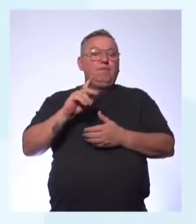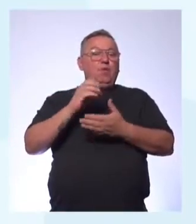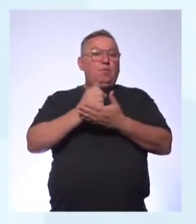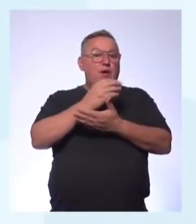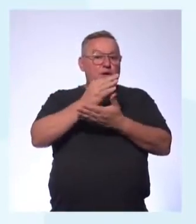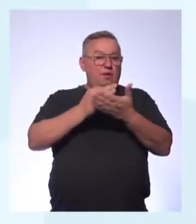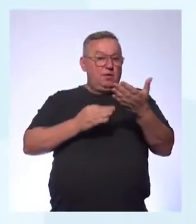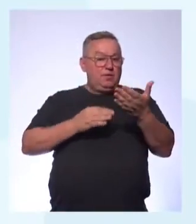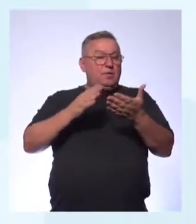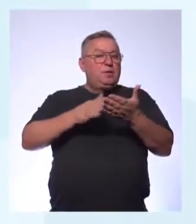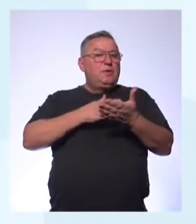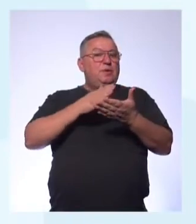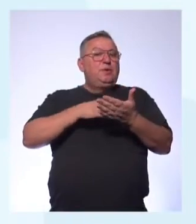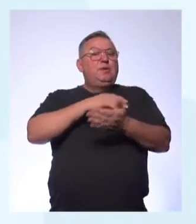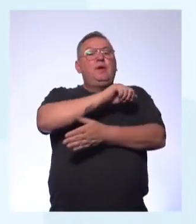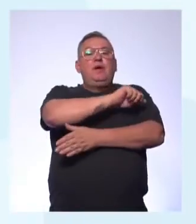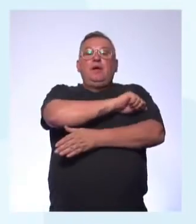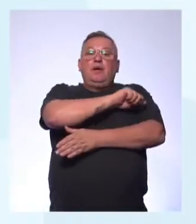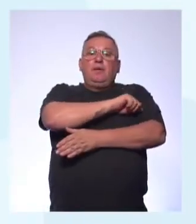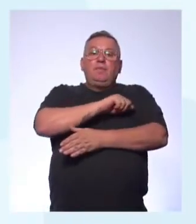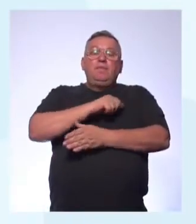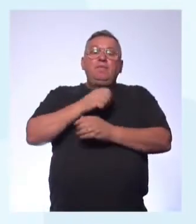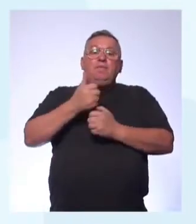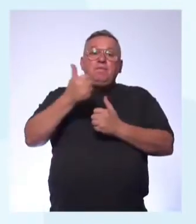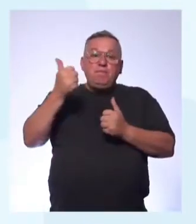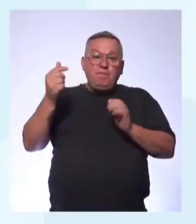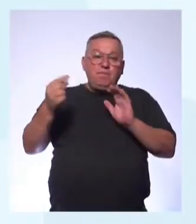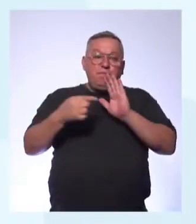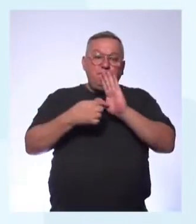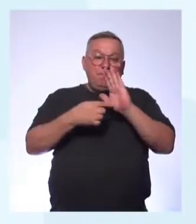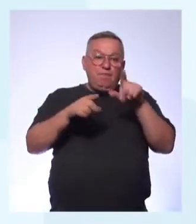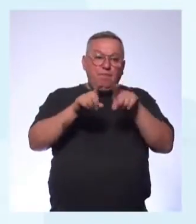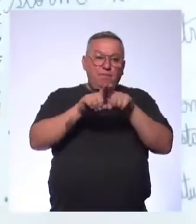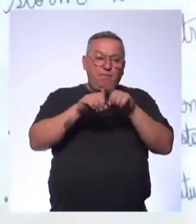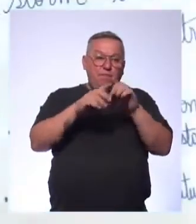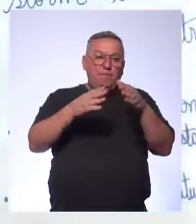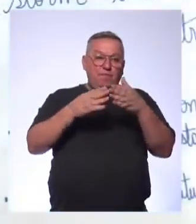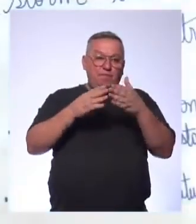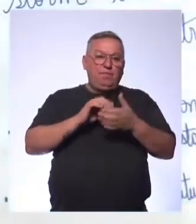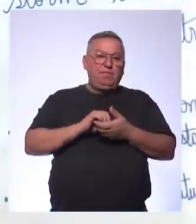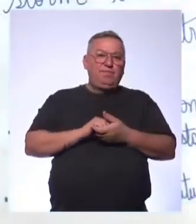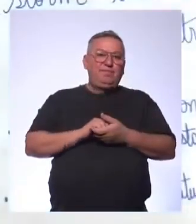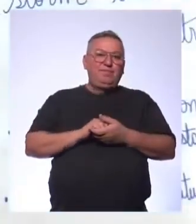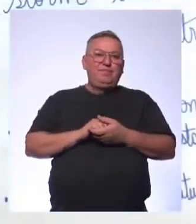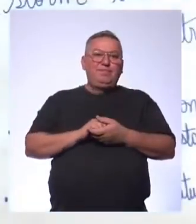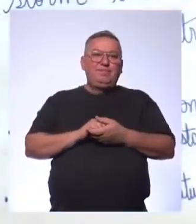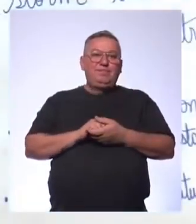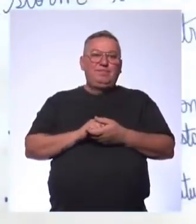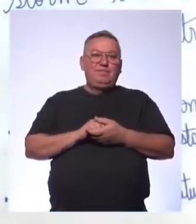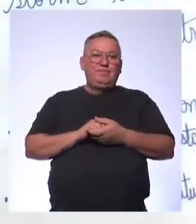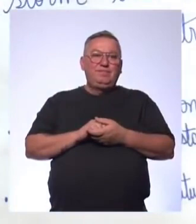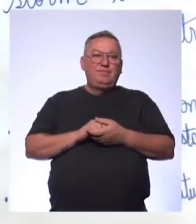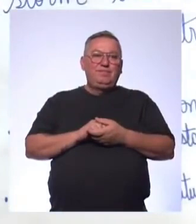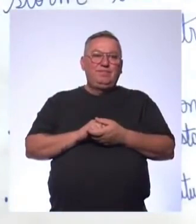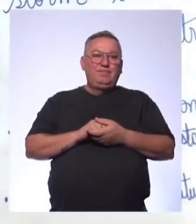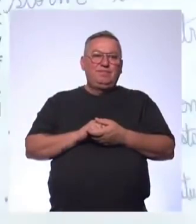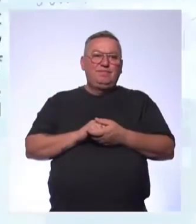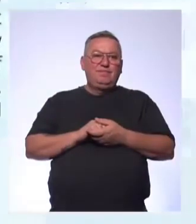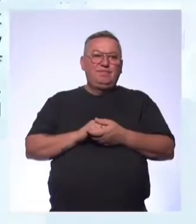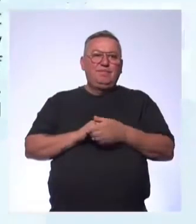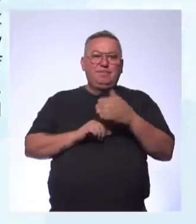o texto lá do caderno do aluno Tá? O diretor vai pôr o texto primeiro aqui Por favor, diretor Depois ele vai para a pergunta